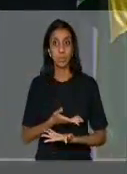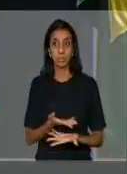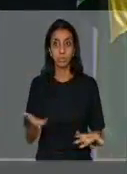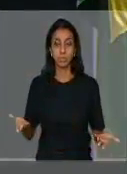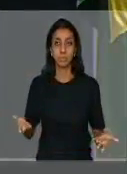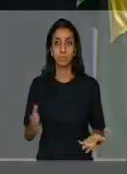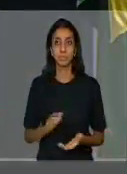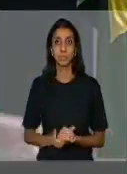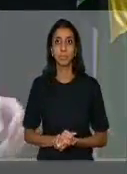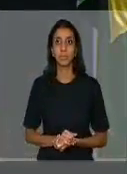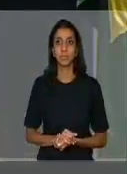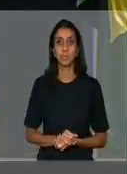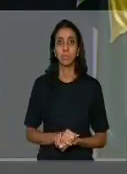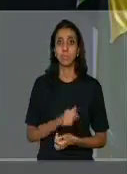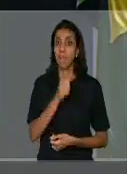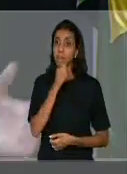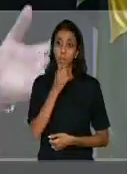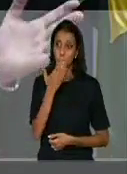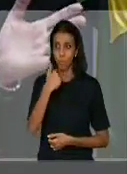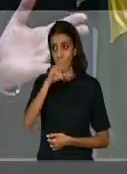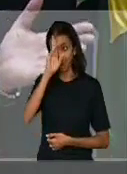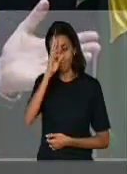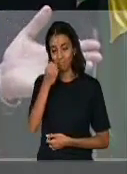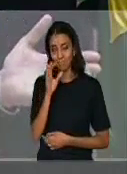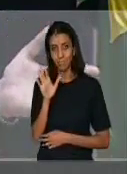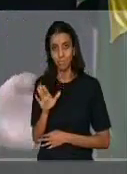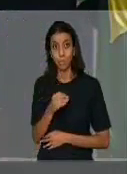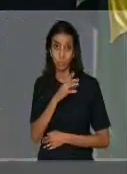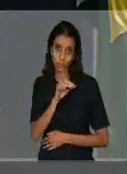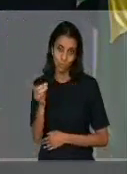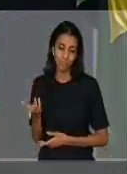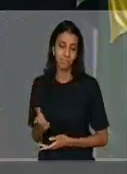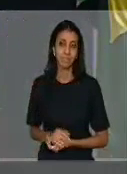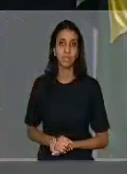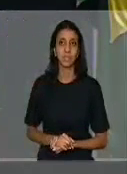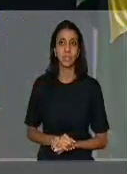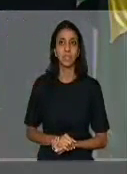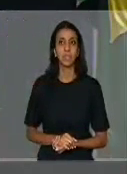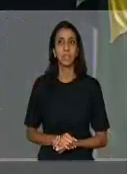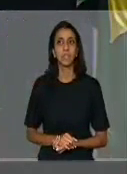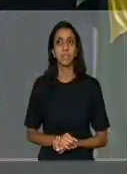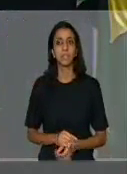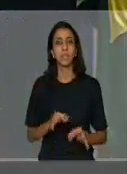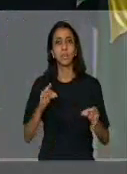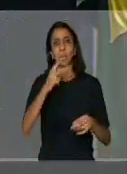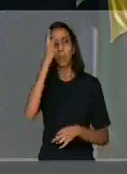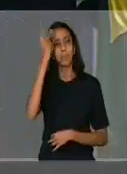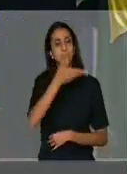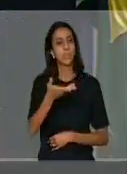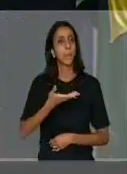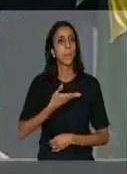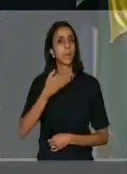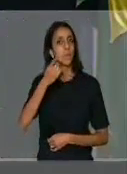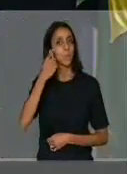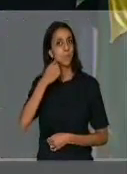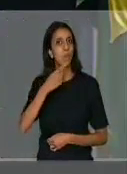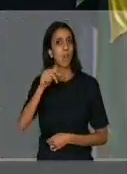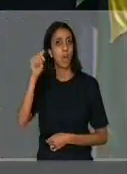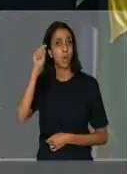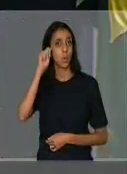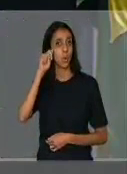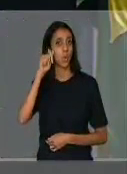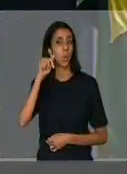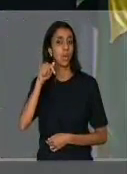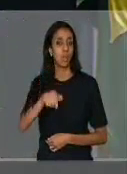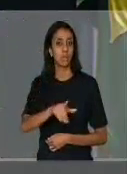nós não almoçamos. Quero cumprimentar as pessoas, meus colegas deputados que fizeram requerimento para que